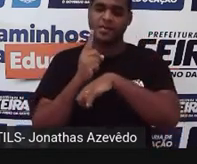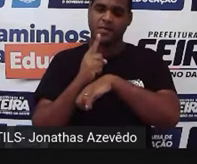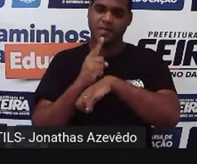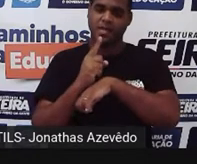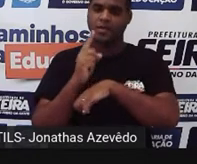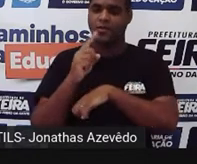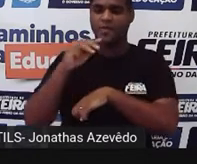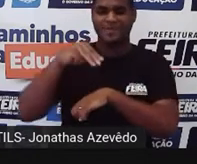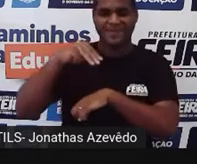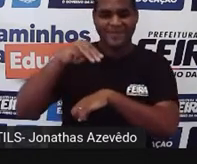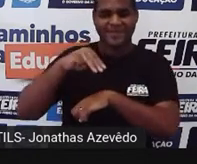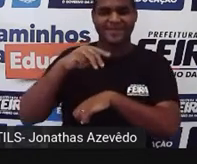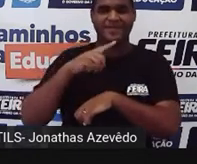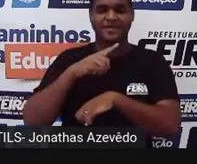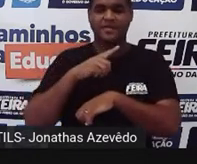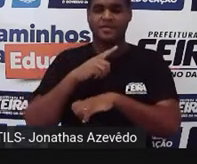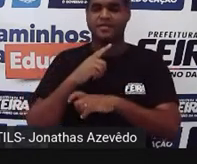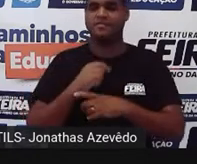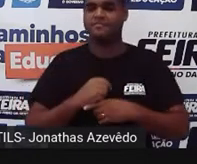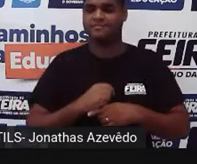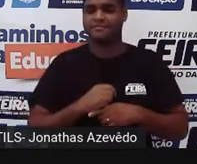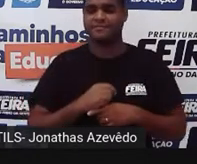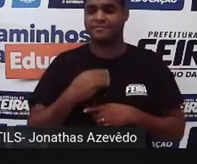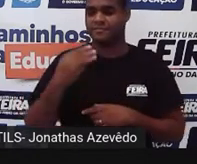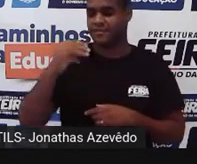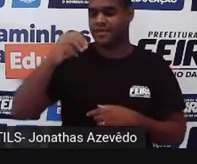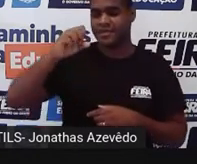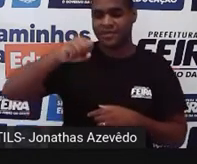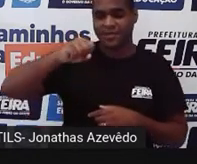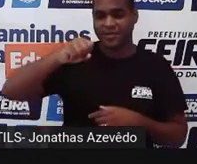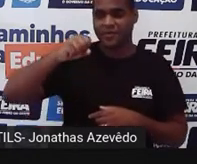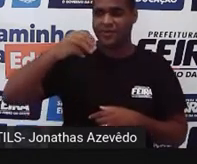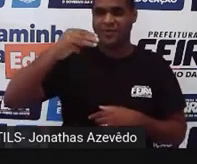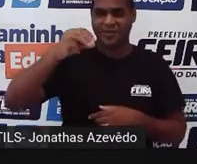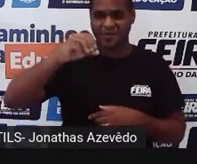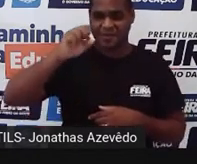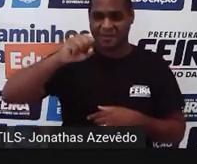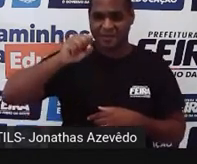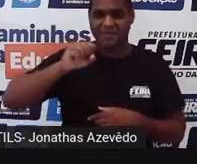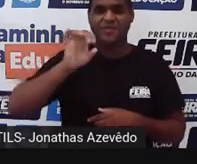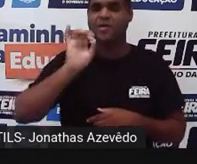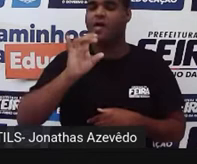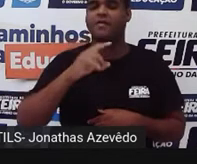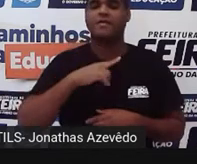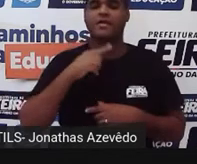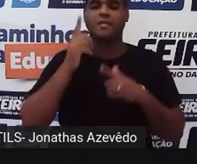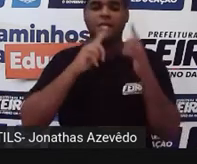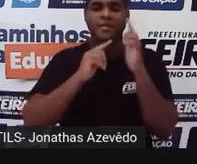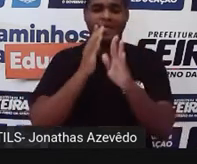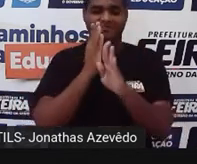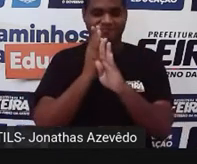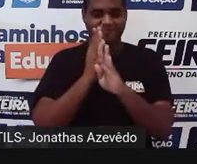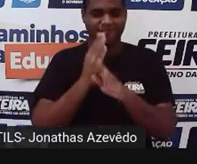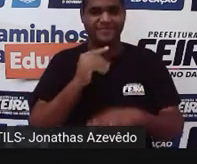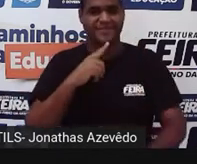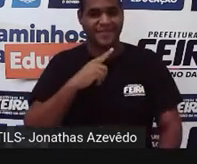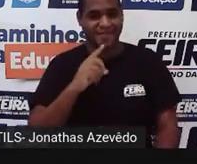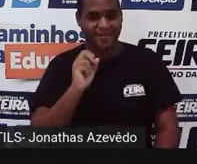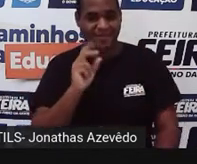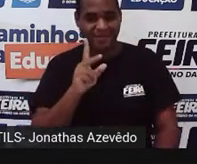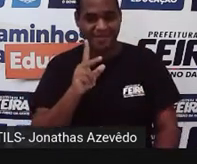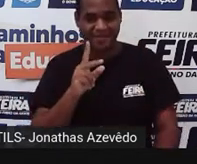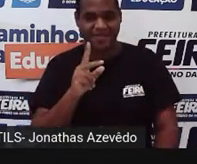1 minuto, aliás, 1 minuto não, 30 segundos só para você encontrar a resposta, tá bom?